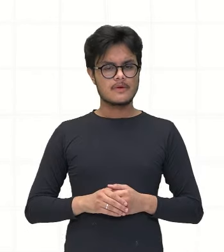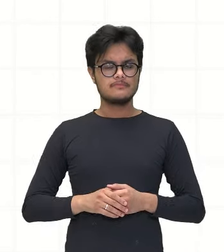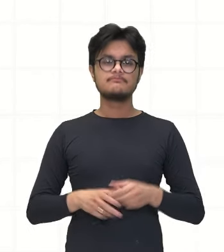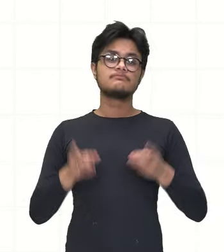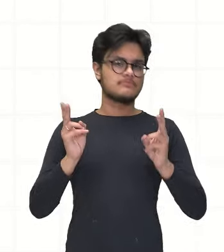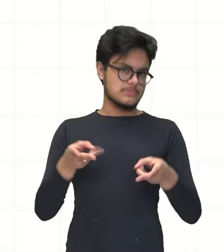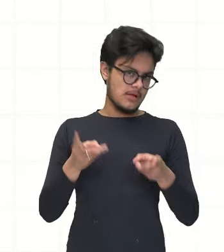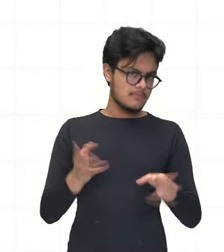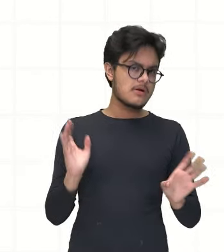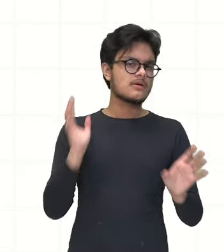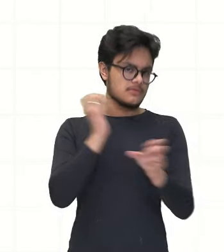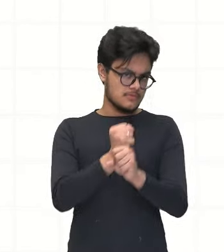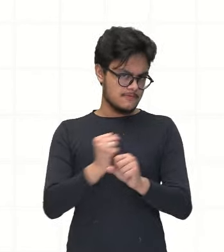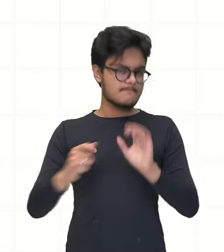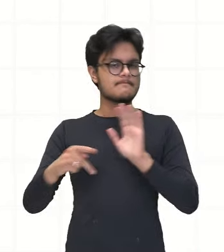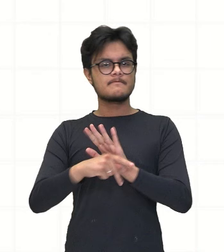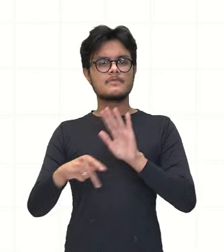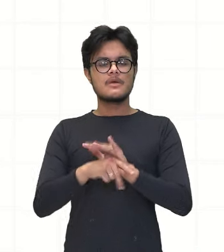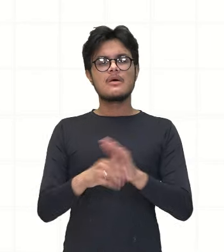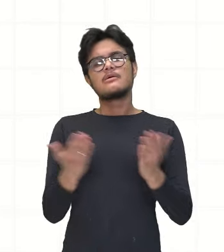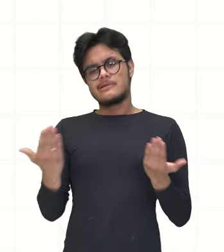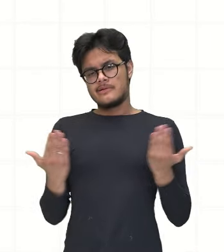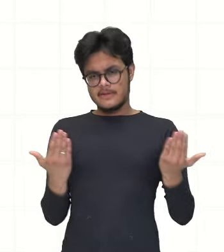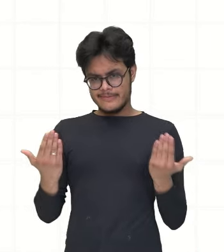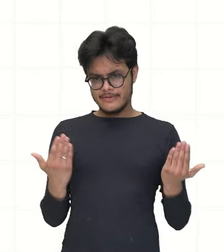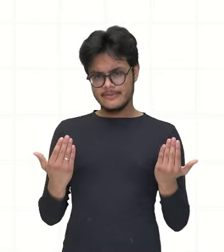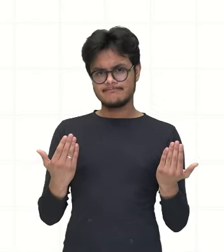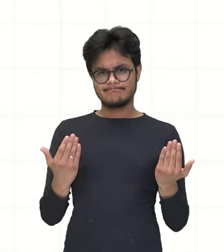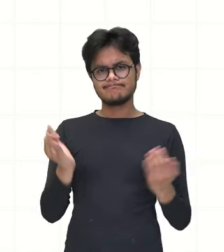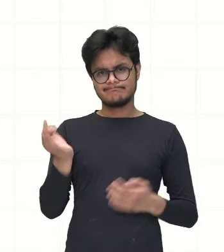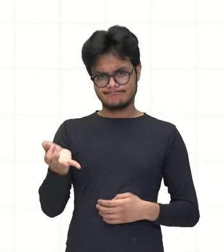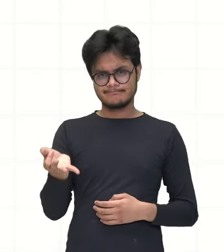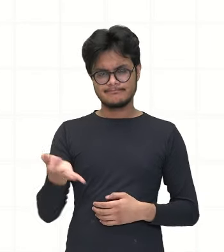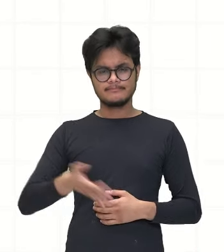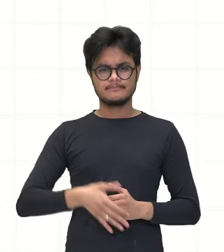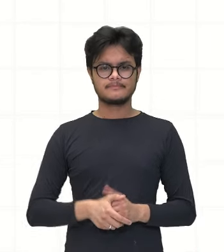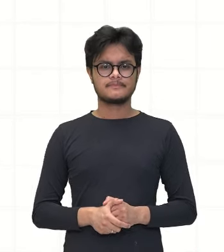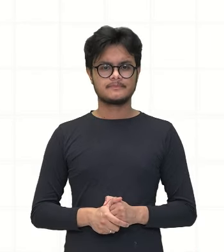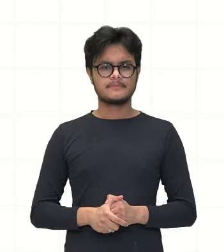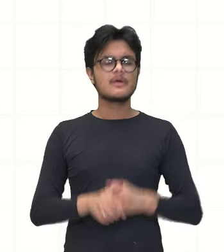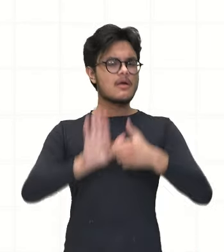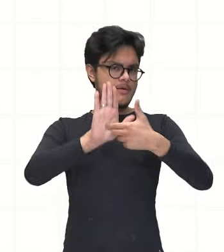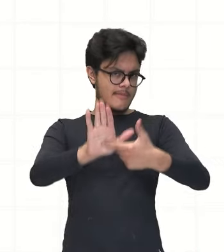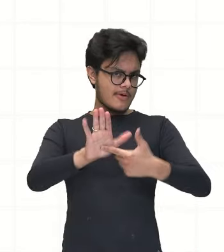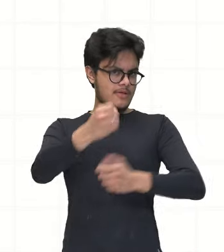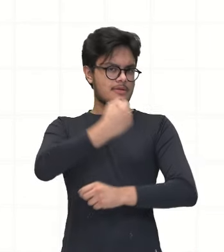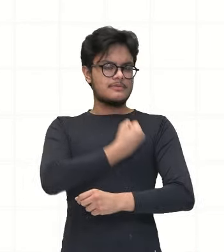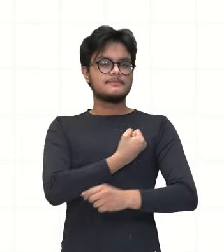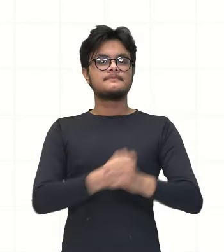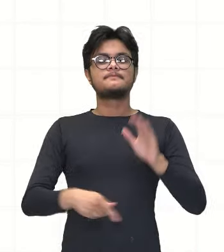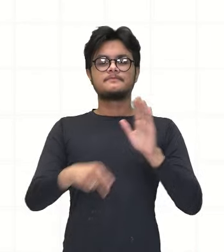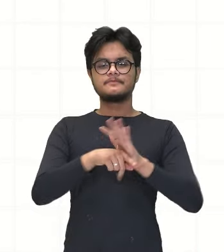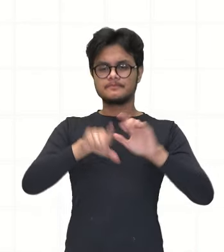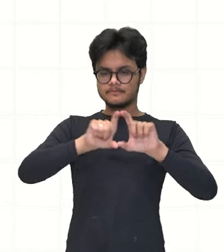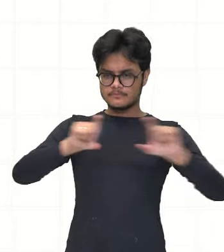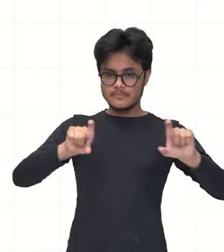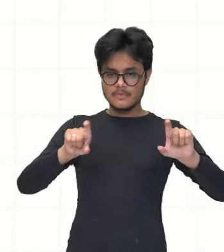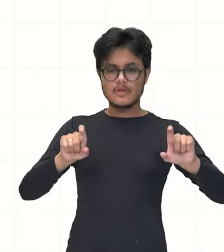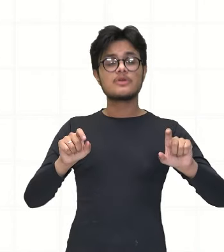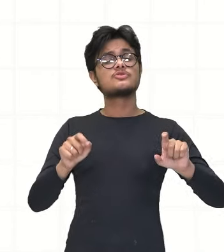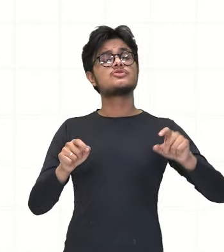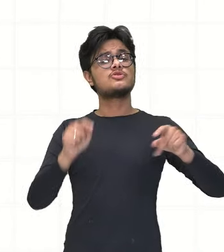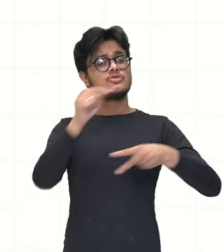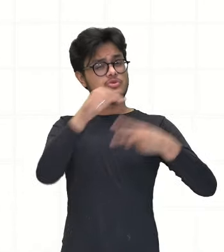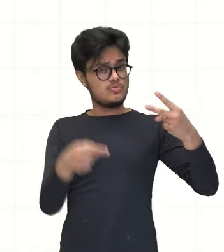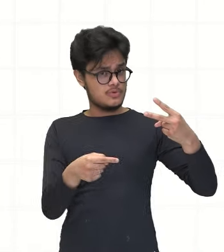uma razão. Vou representar essas medidas através de duas razões.